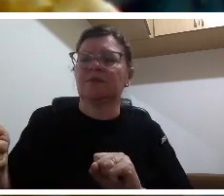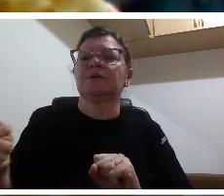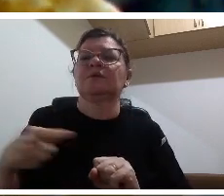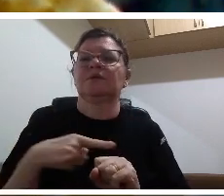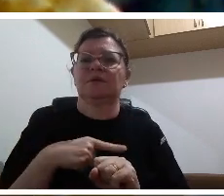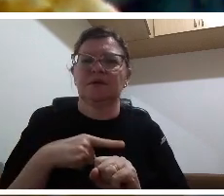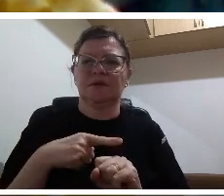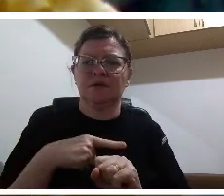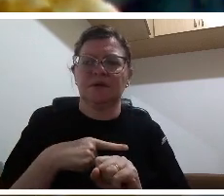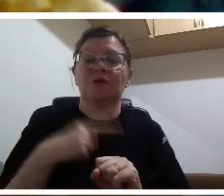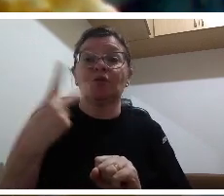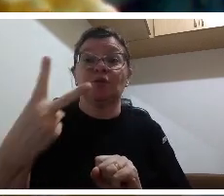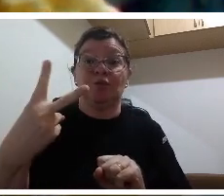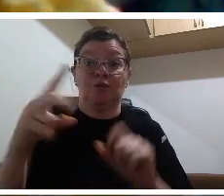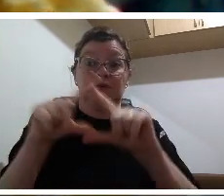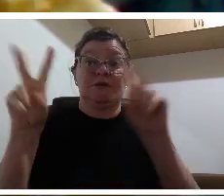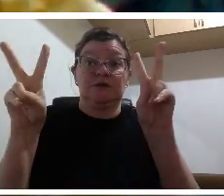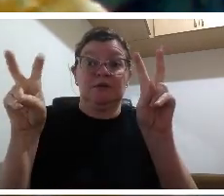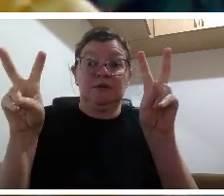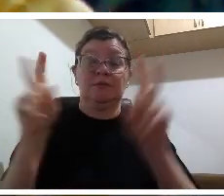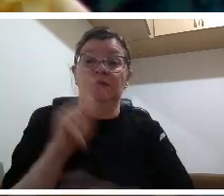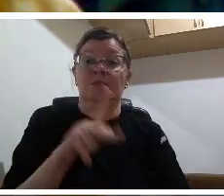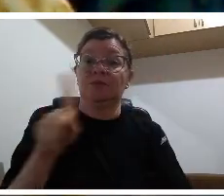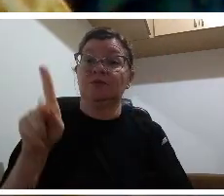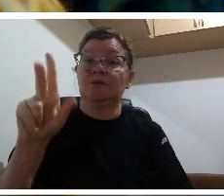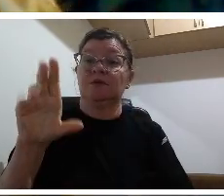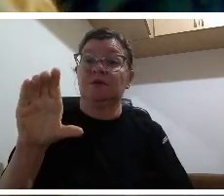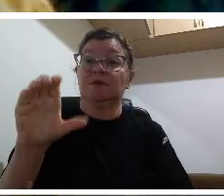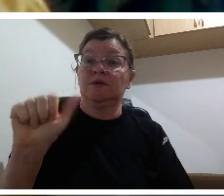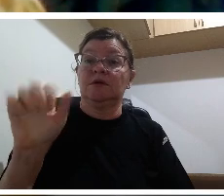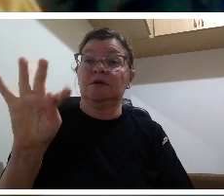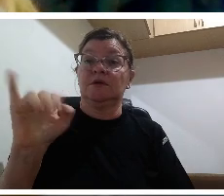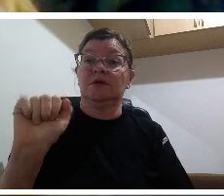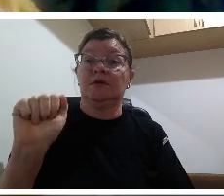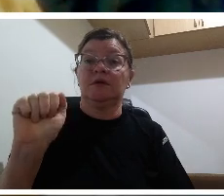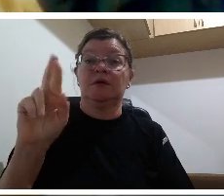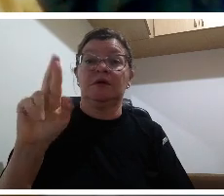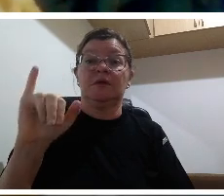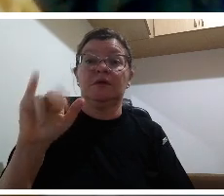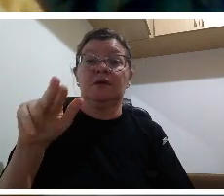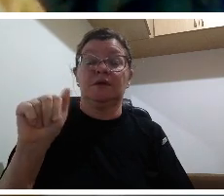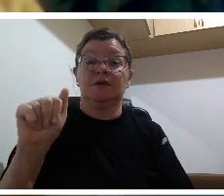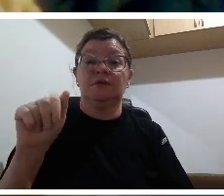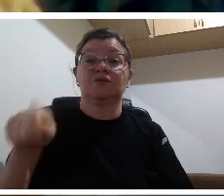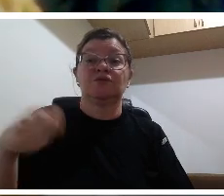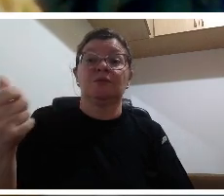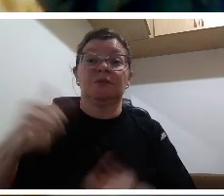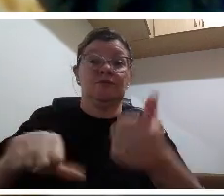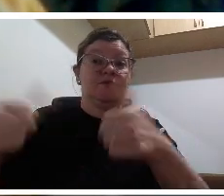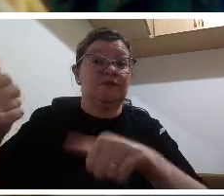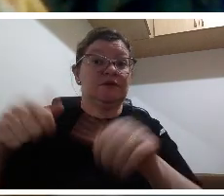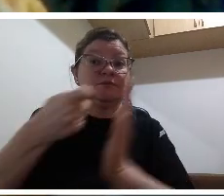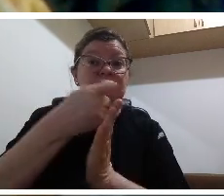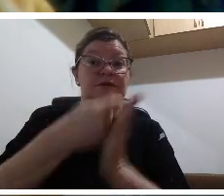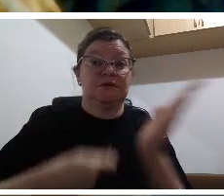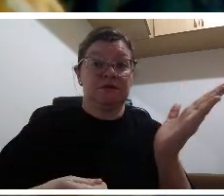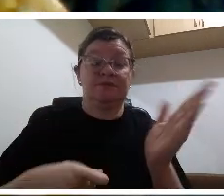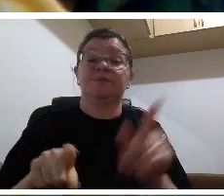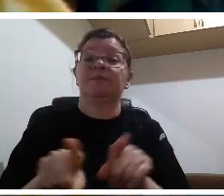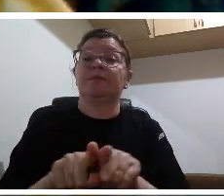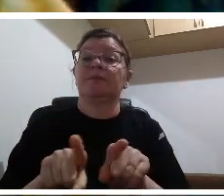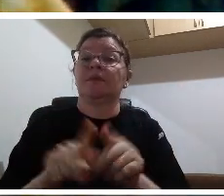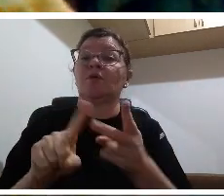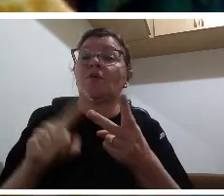Furlan Costa e o professor Flávio que trarão essa temática da tecnologia dentro do ambiente educacional e também